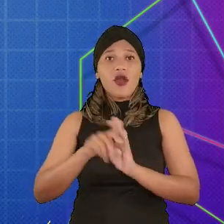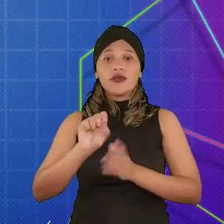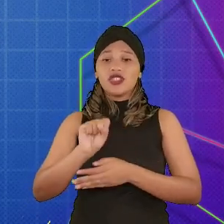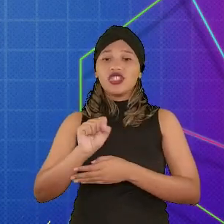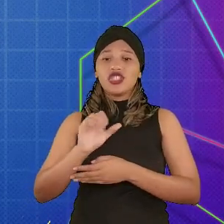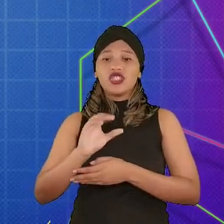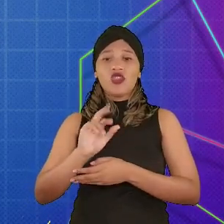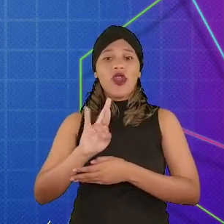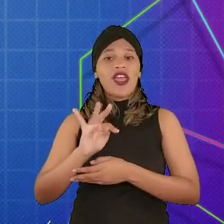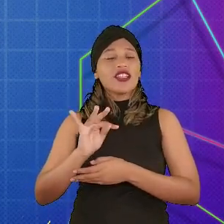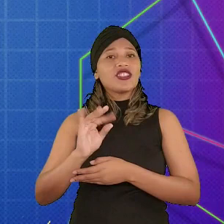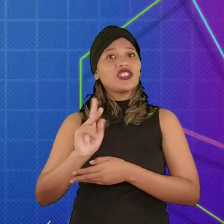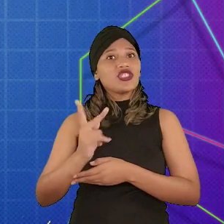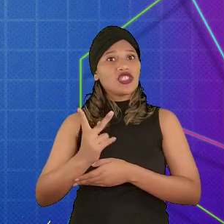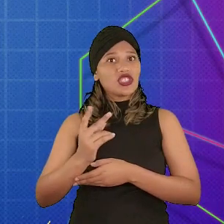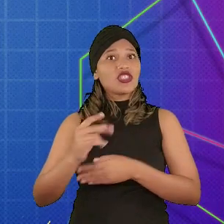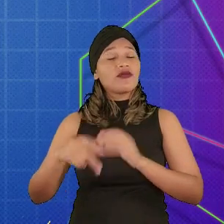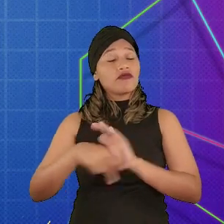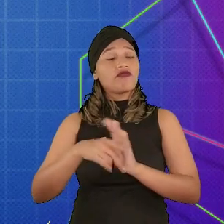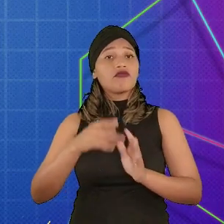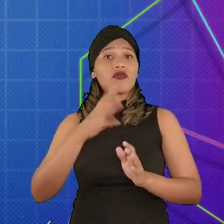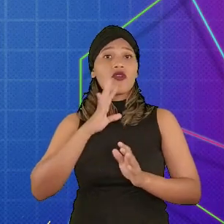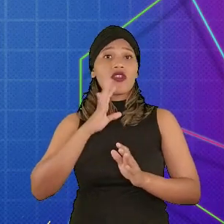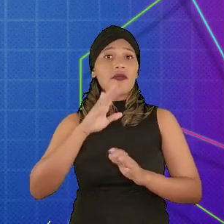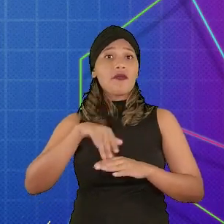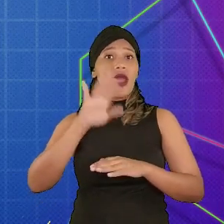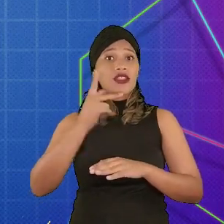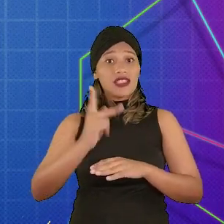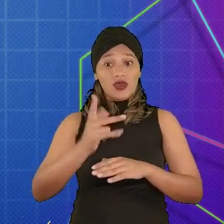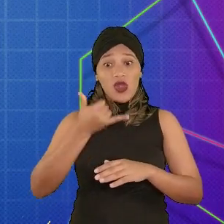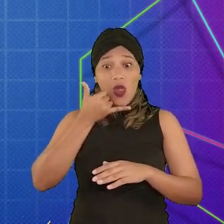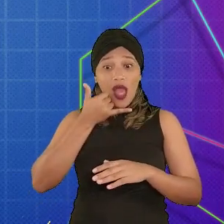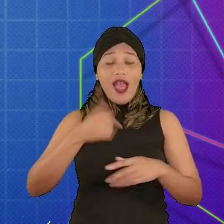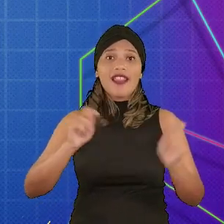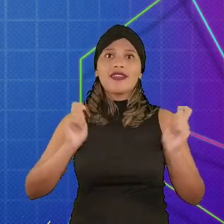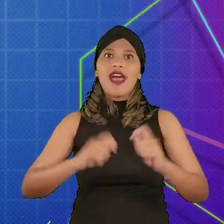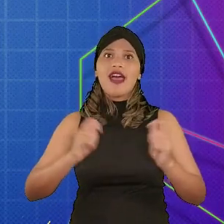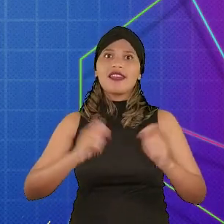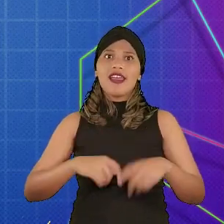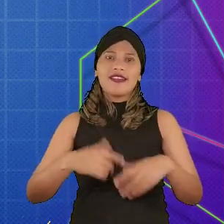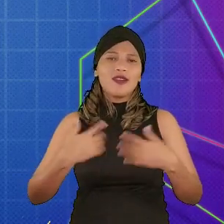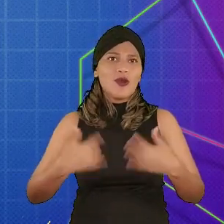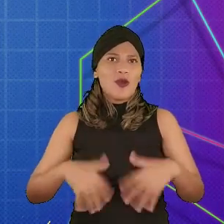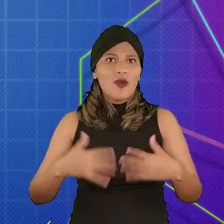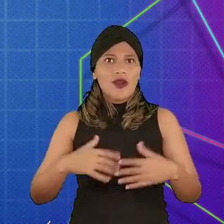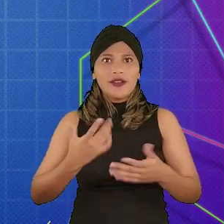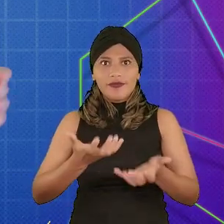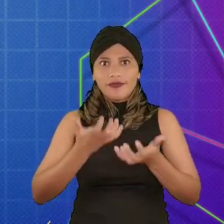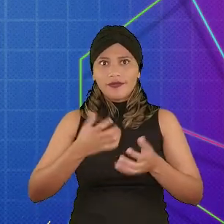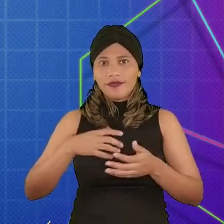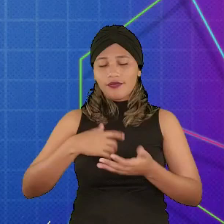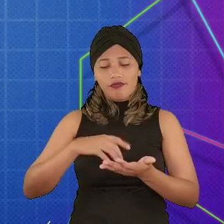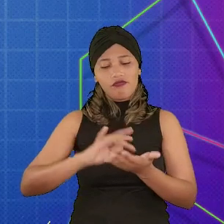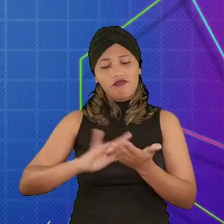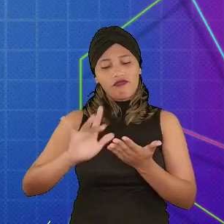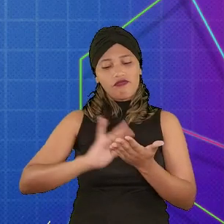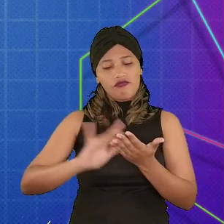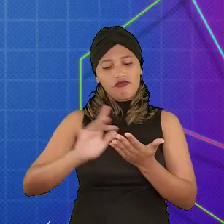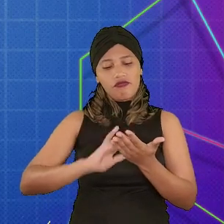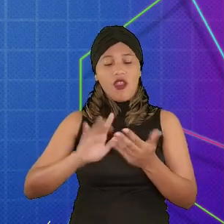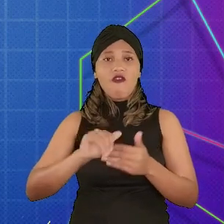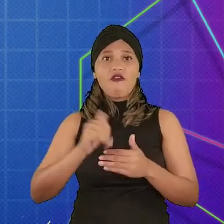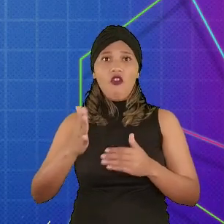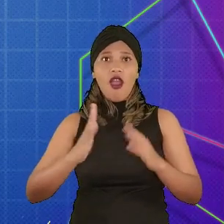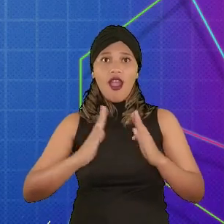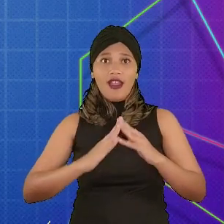de fato se aprofundar um pouco mais nesse programinha. Lembrando que ele também roda no seu celular pelo navegador, para quem quiser programar por ele